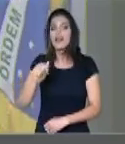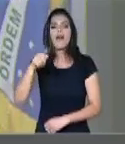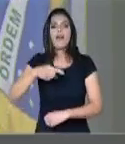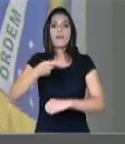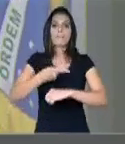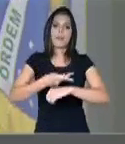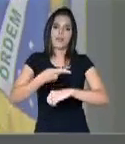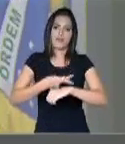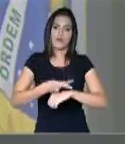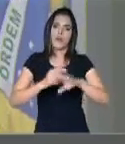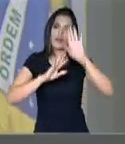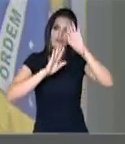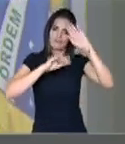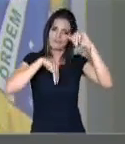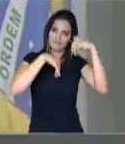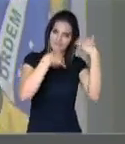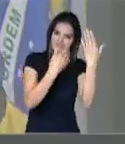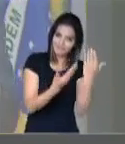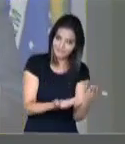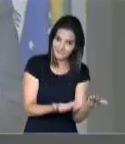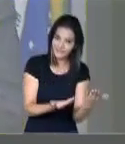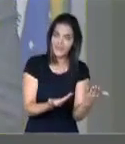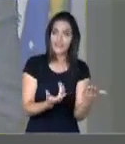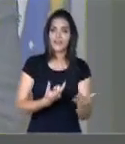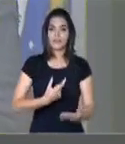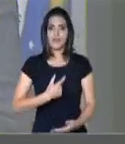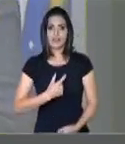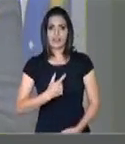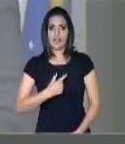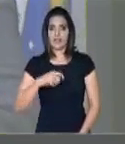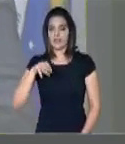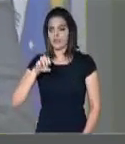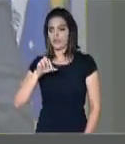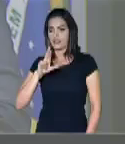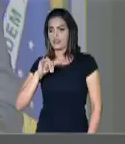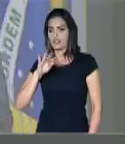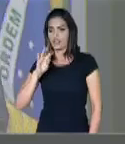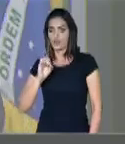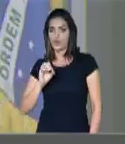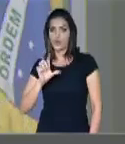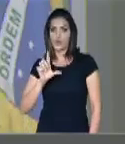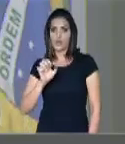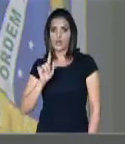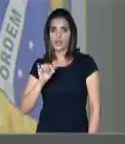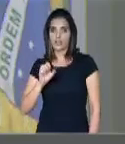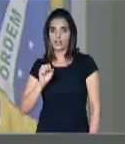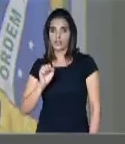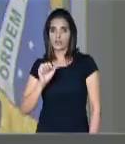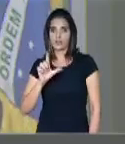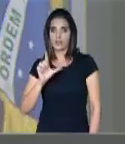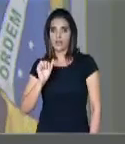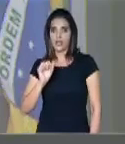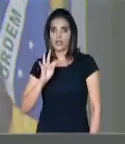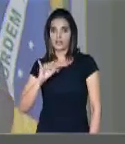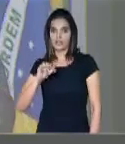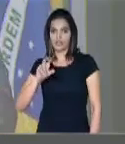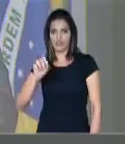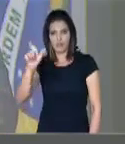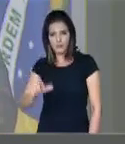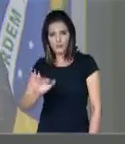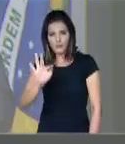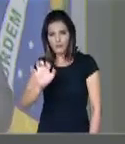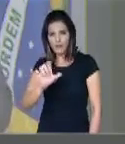medalha mérito legislativo, a esse youtuber, Felipe Neto, o meu total repúdio,